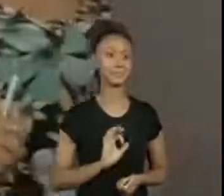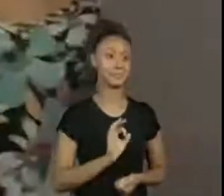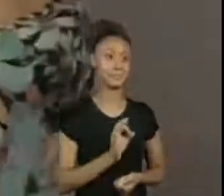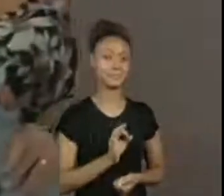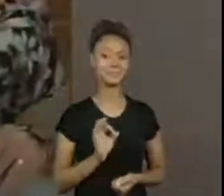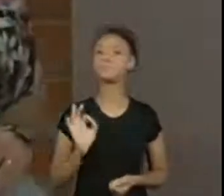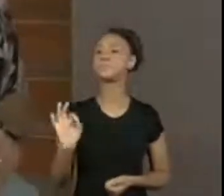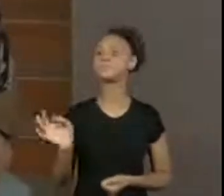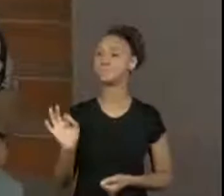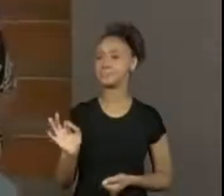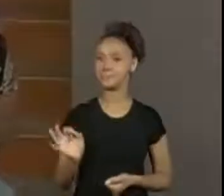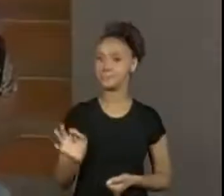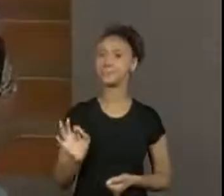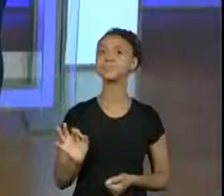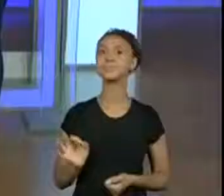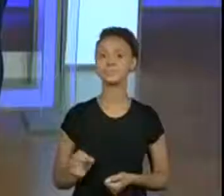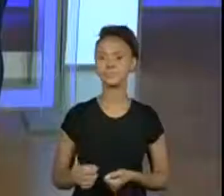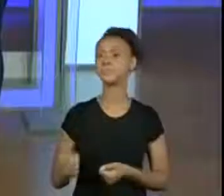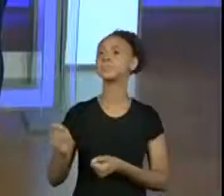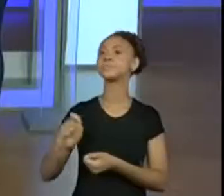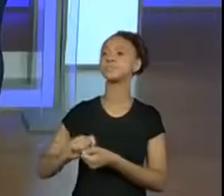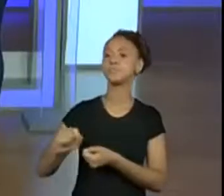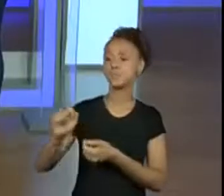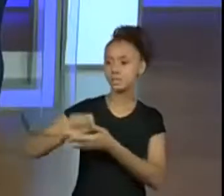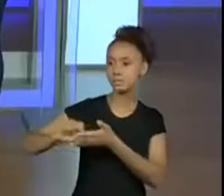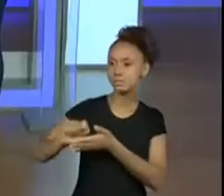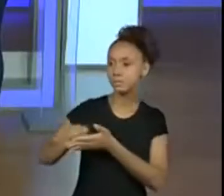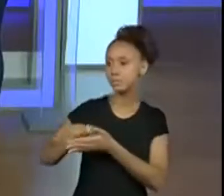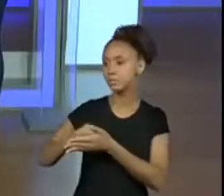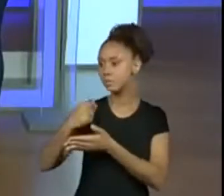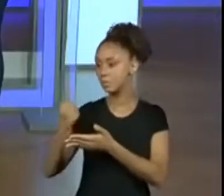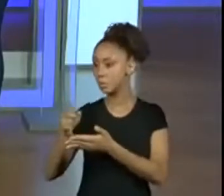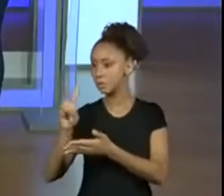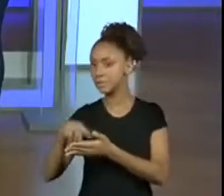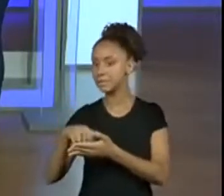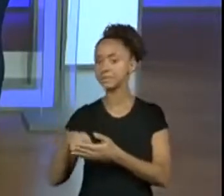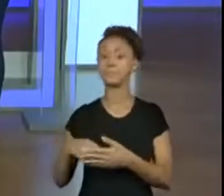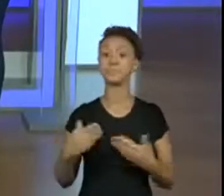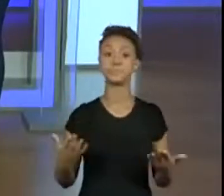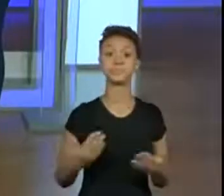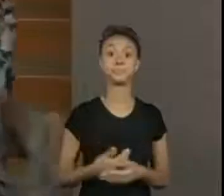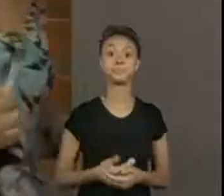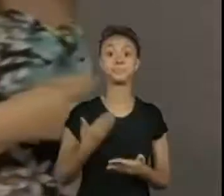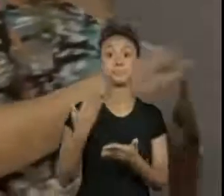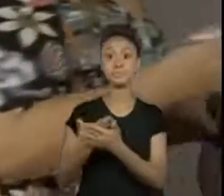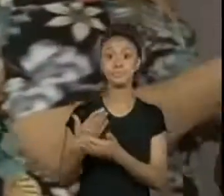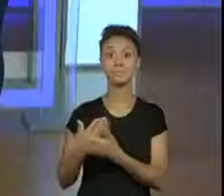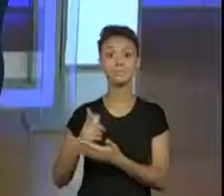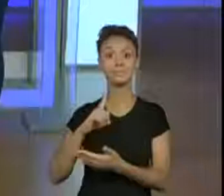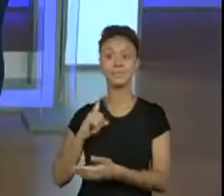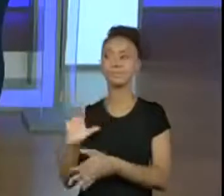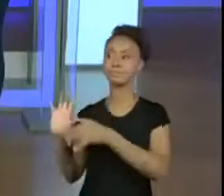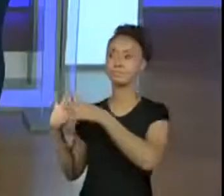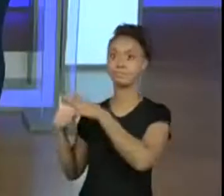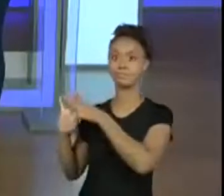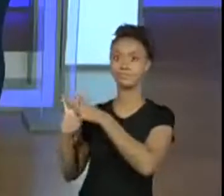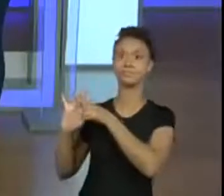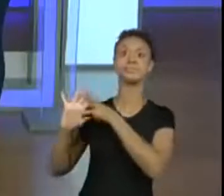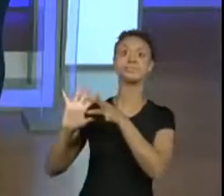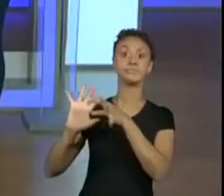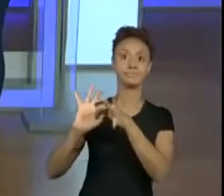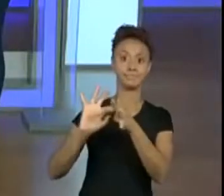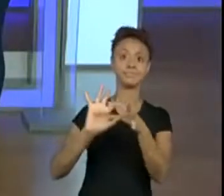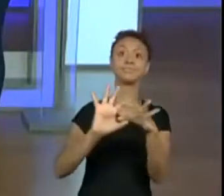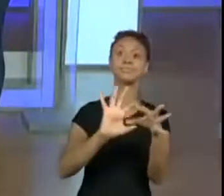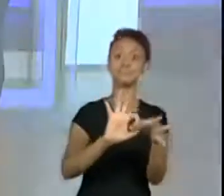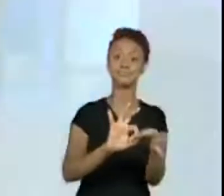os registros, as anotações e retomar quando for necessário. Como a nossa aula foi uma continuidade, a gente vai continuar com o título da